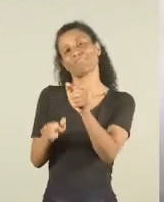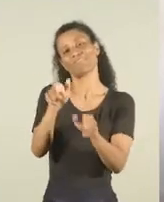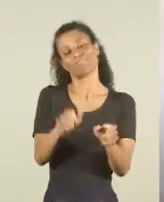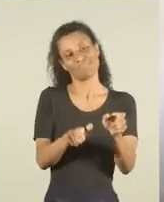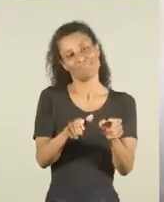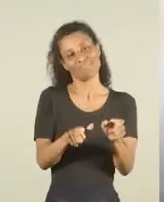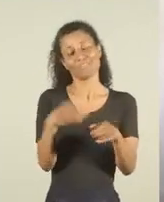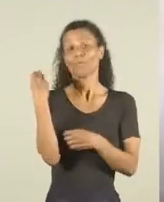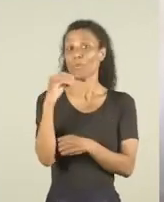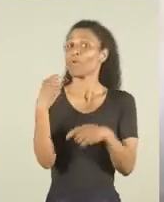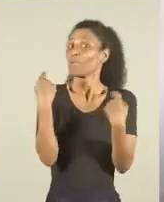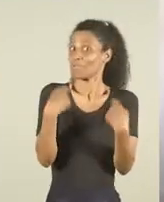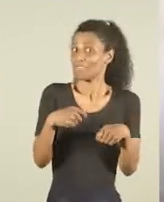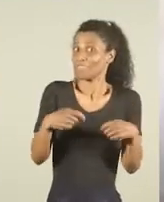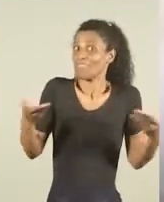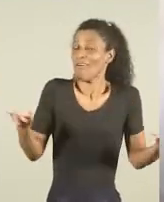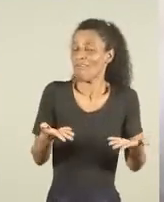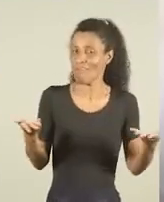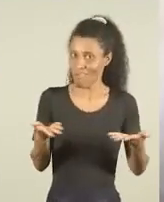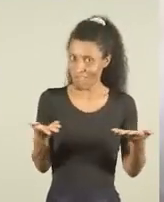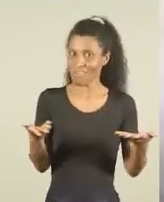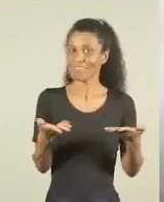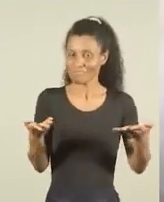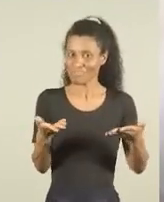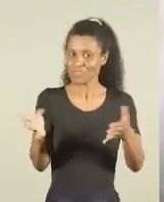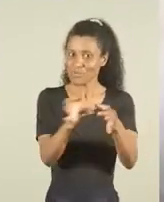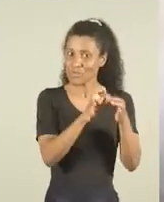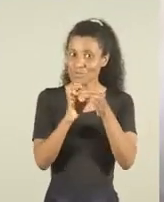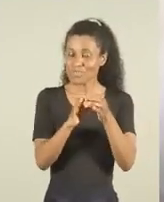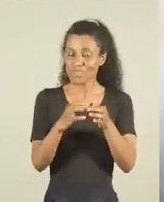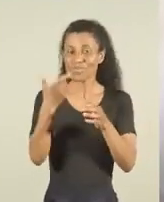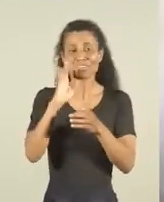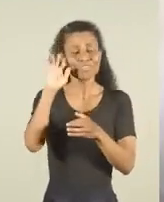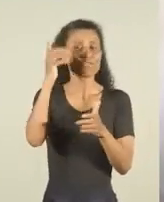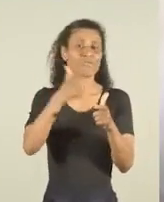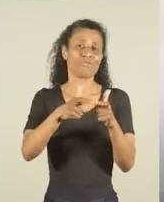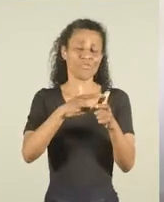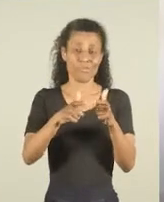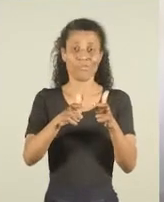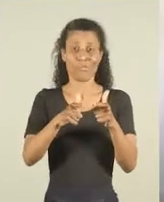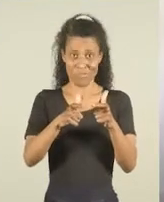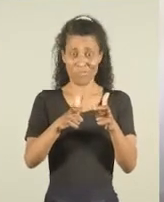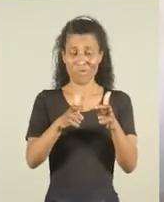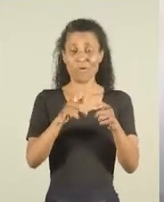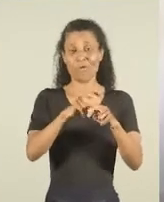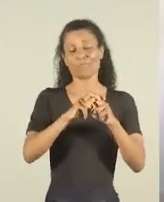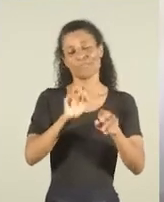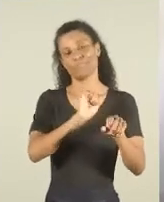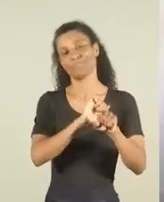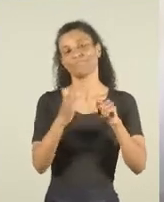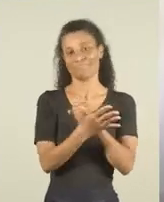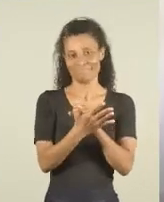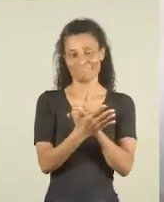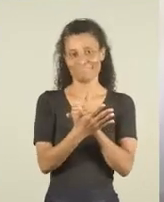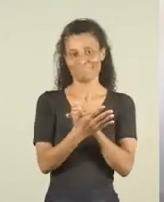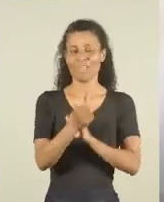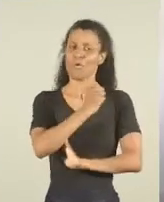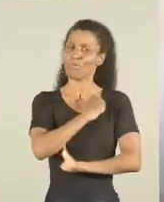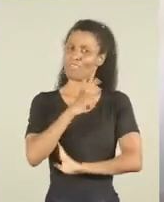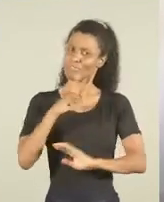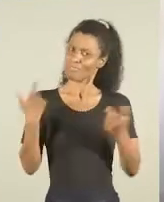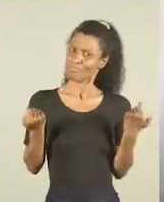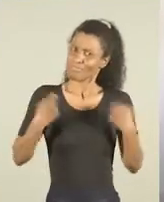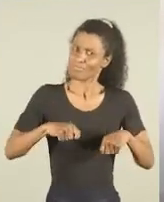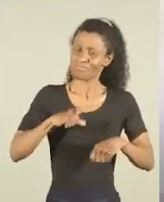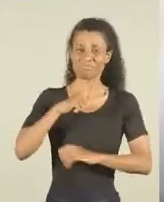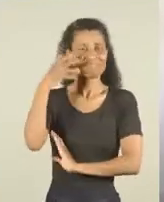E é disso que Porto Alegre precisa agora, de união para sair da crise gerada pela pandemia. Melo é o mais